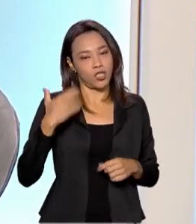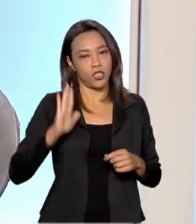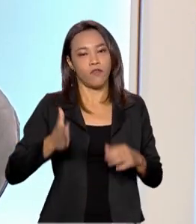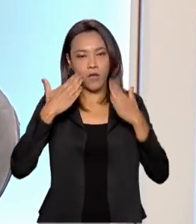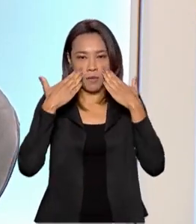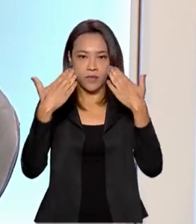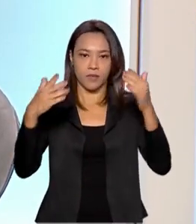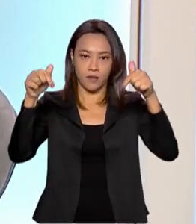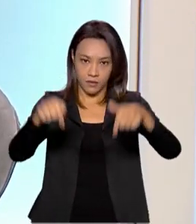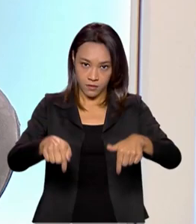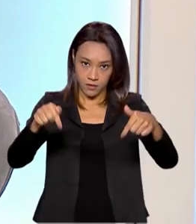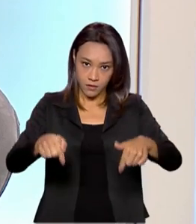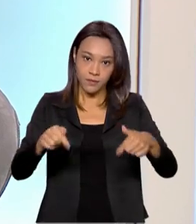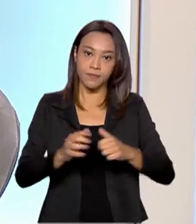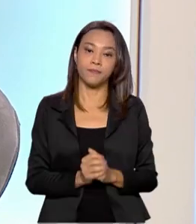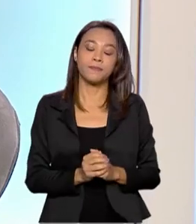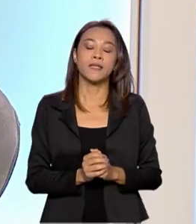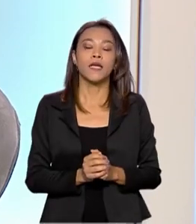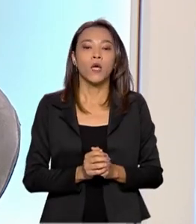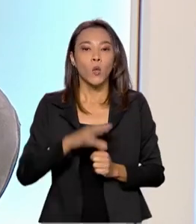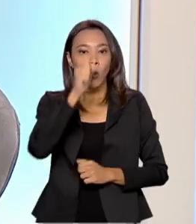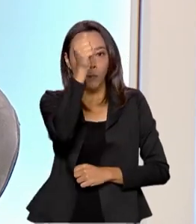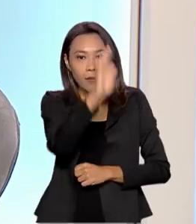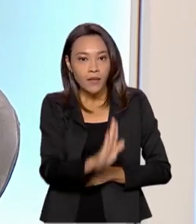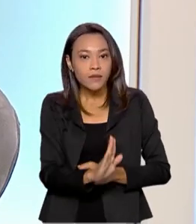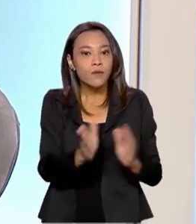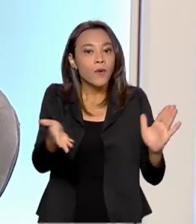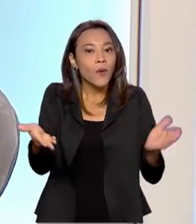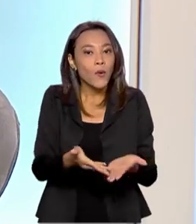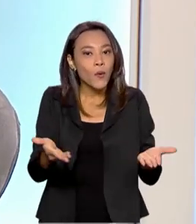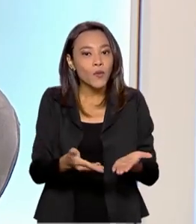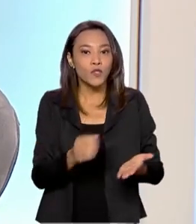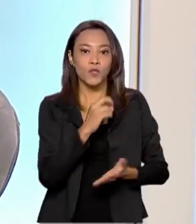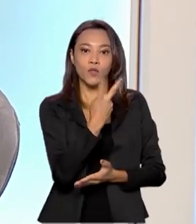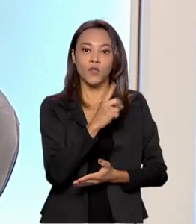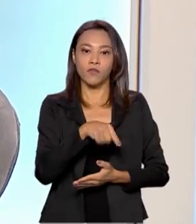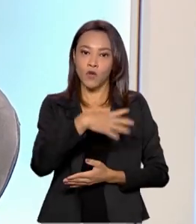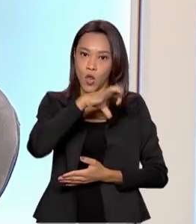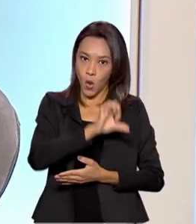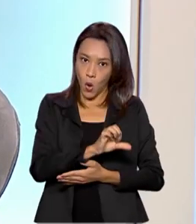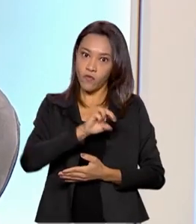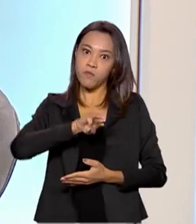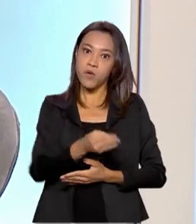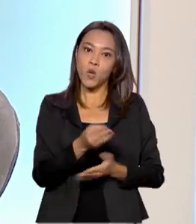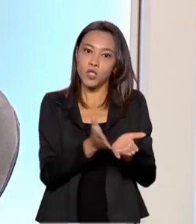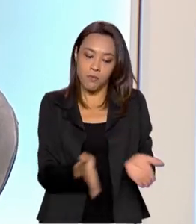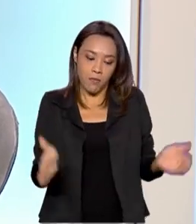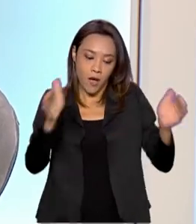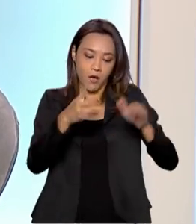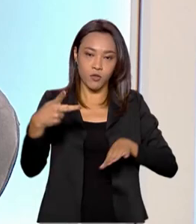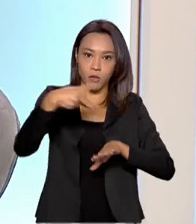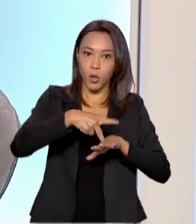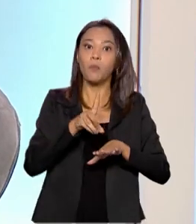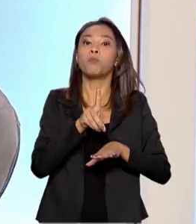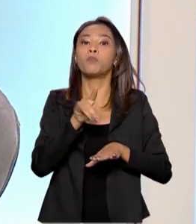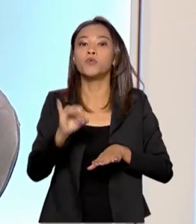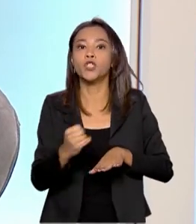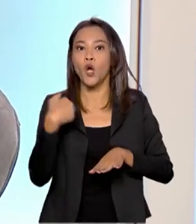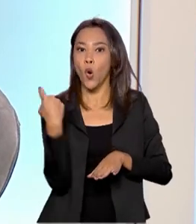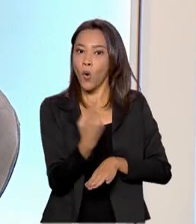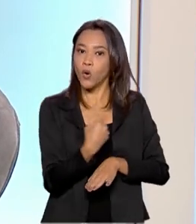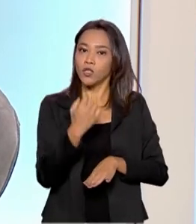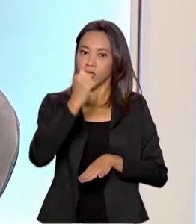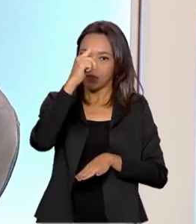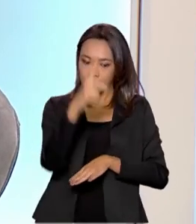introdução do programa, o Brasil produz hoje 2,9 milhões de barris de petróleo por dia, somos hoje o sétimo